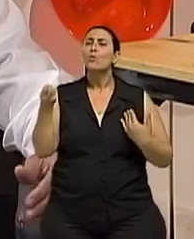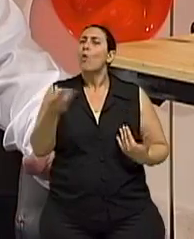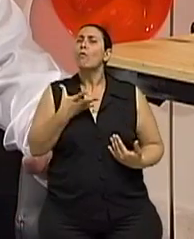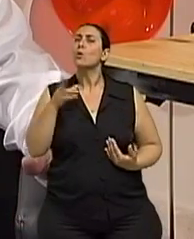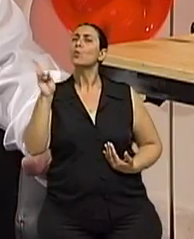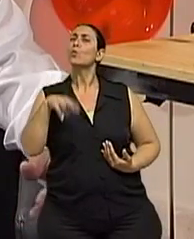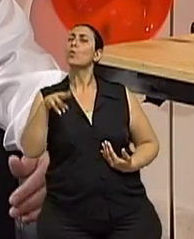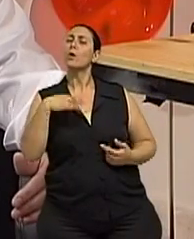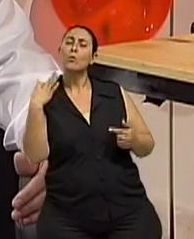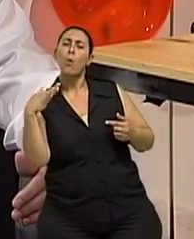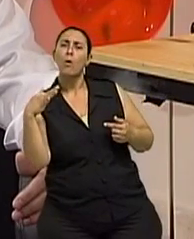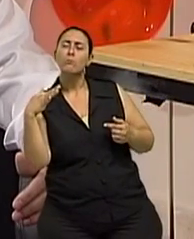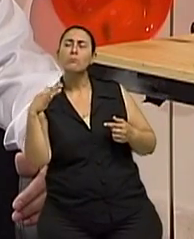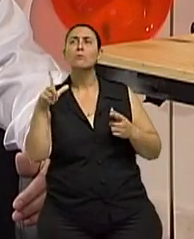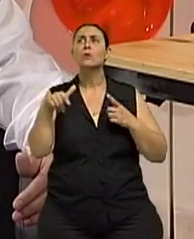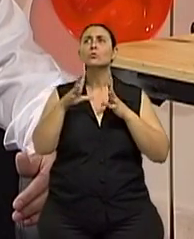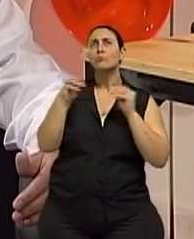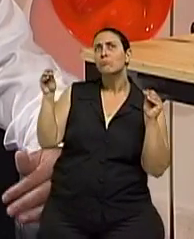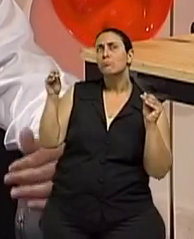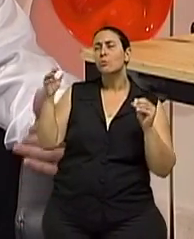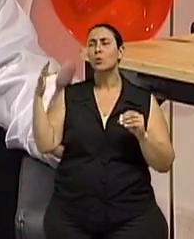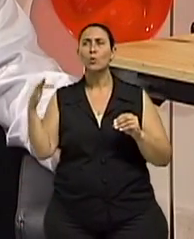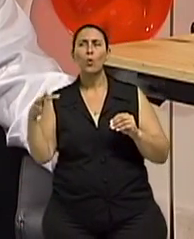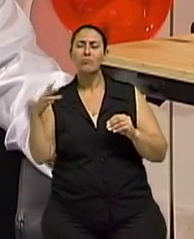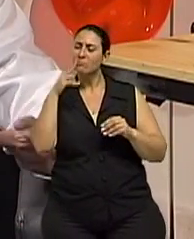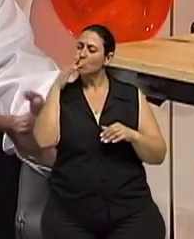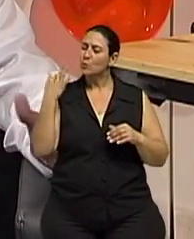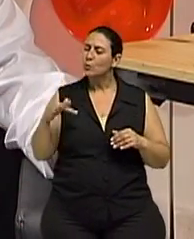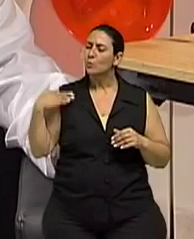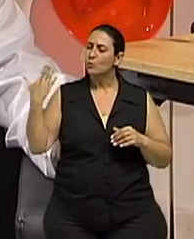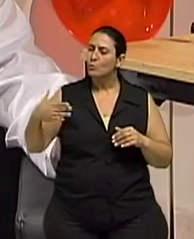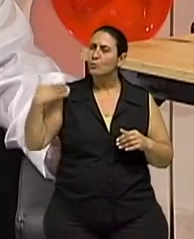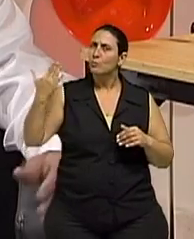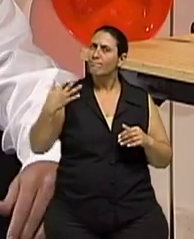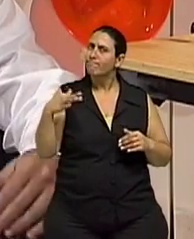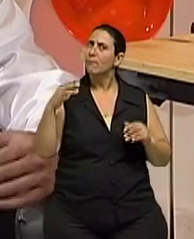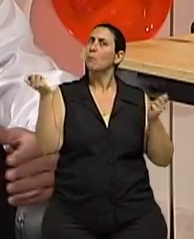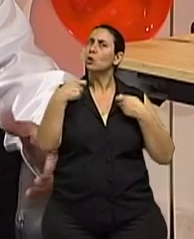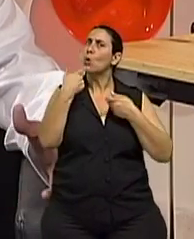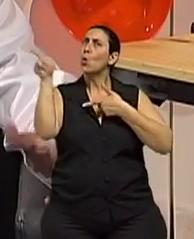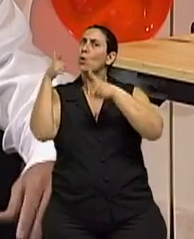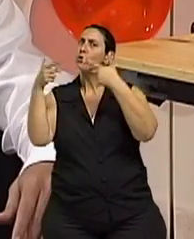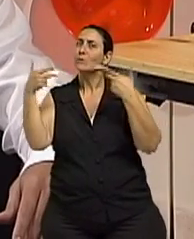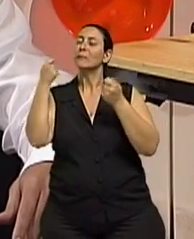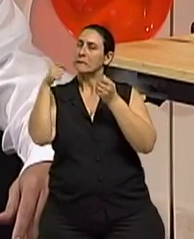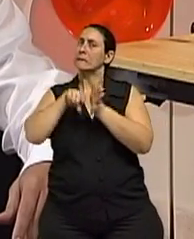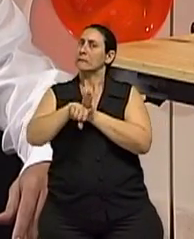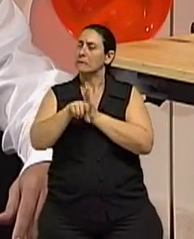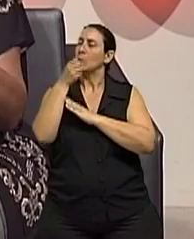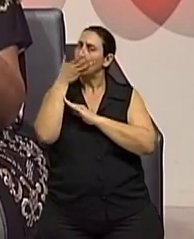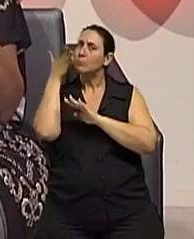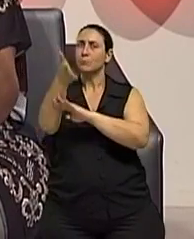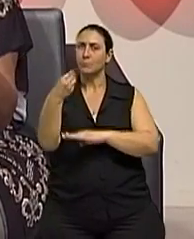vir e desaparecer, mas aquelas dores que vêm e ficam, são associadas a algum outro sintoma, né? Isso sempre tem que ser levado